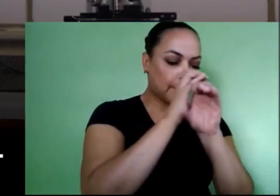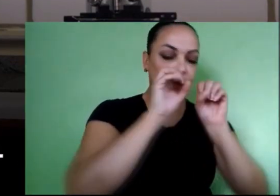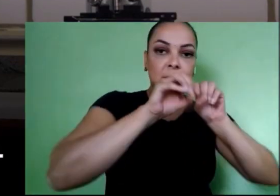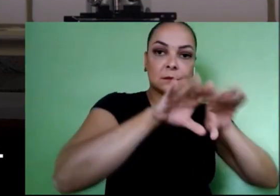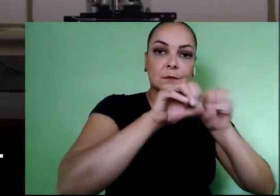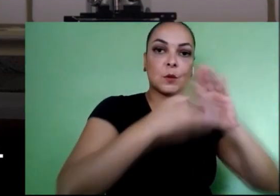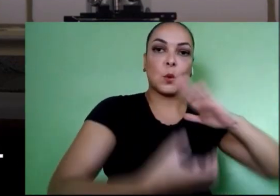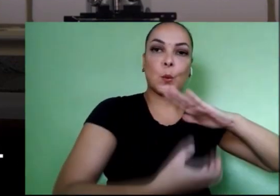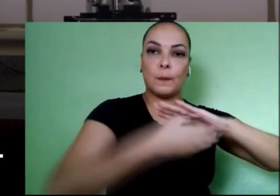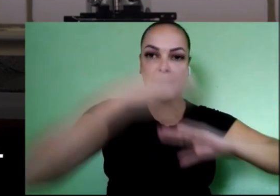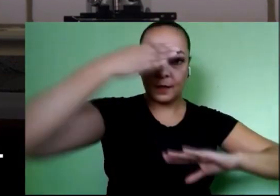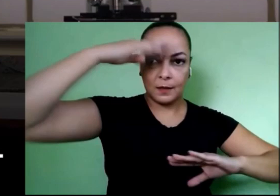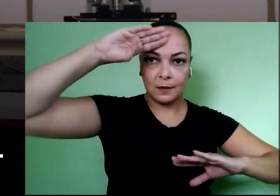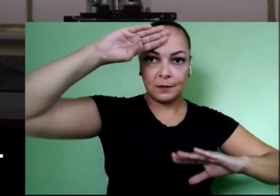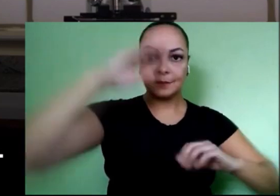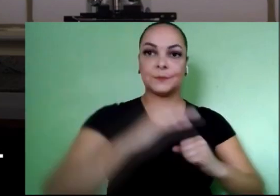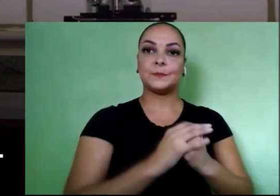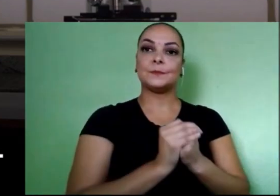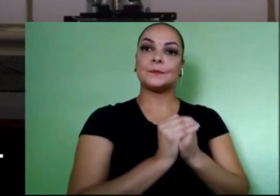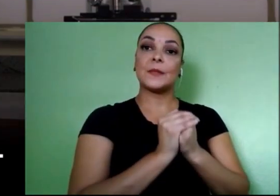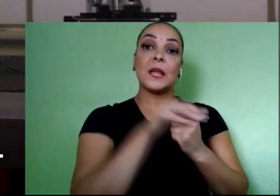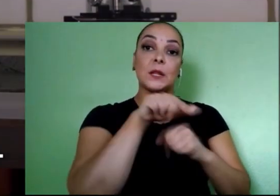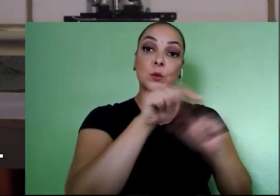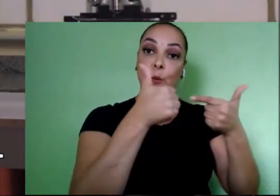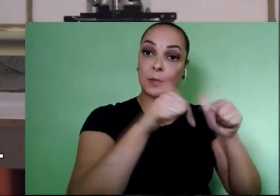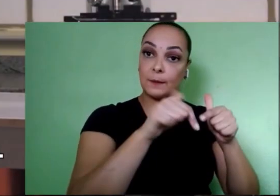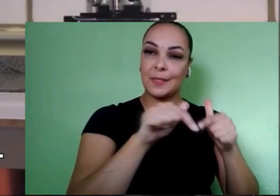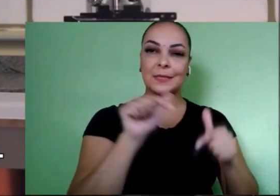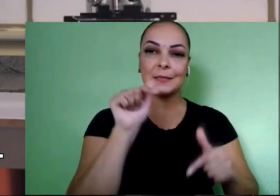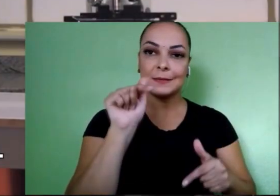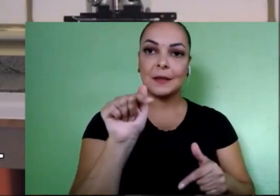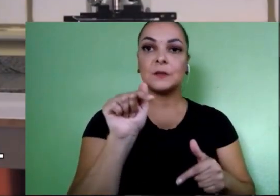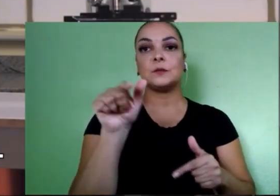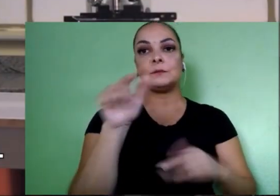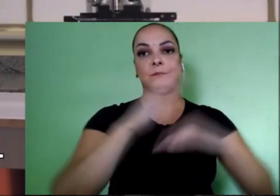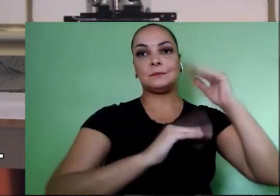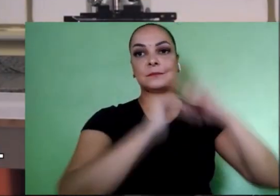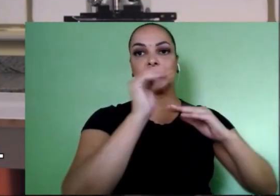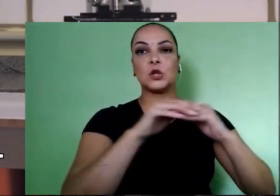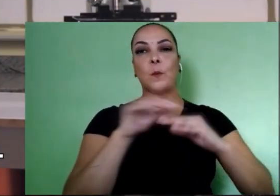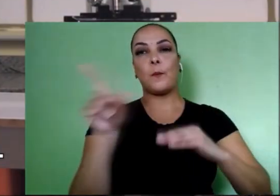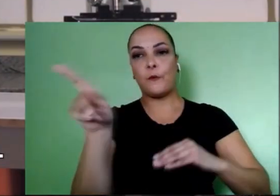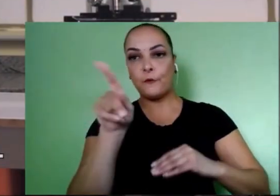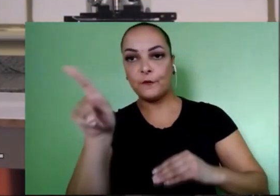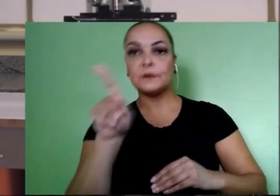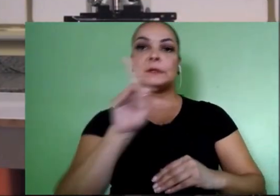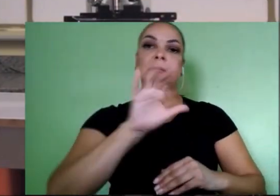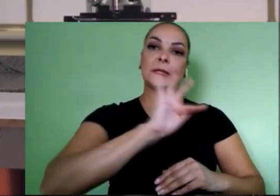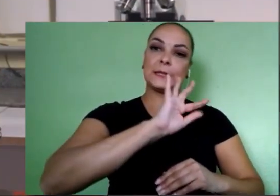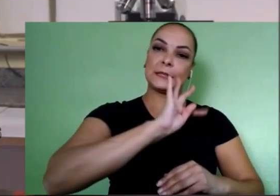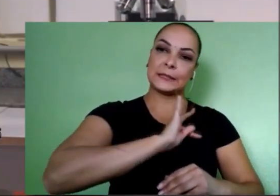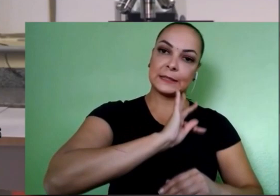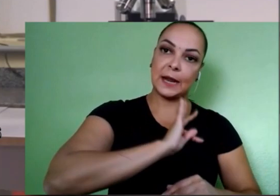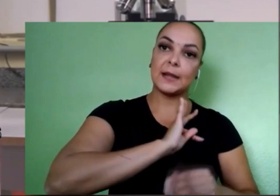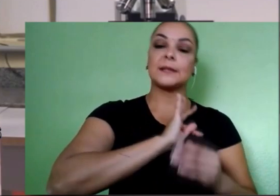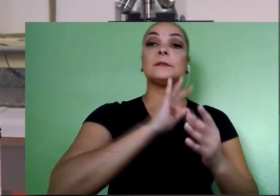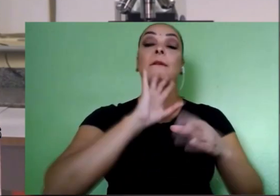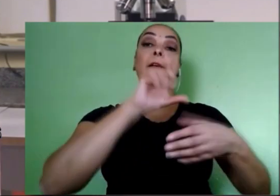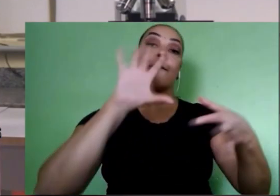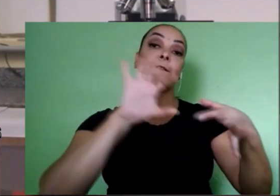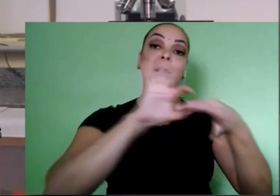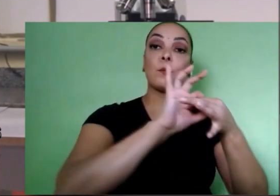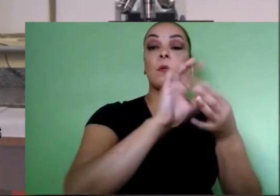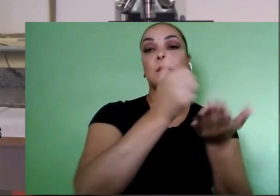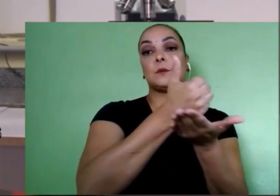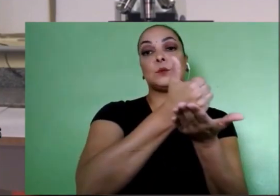do trabalho de sete profissionais, docentes e técnicos farmacêuticos vinculados ao curso de farmácia. Nós fornecemos o